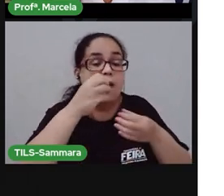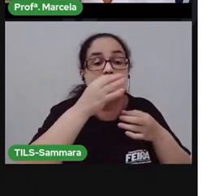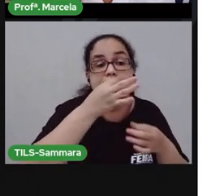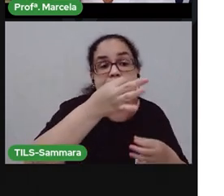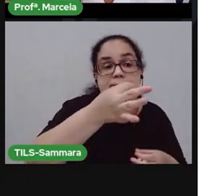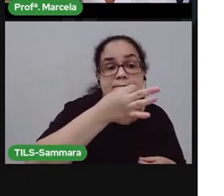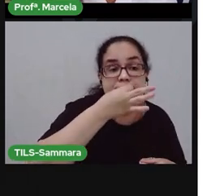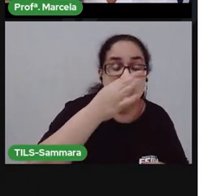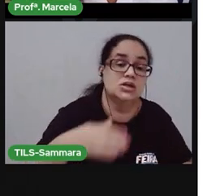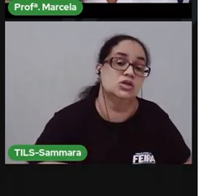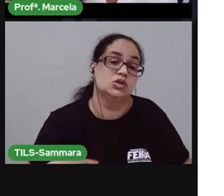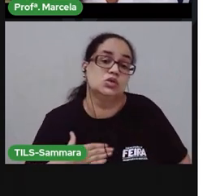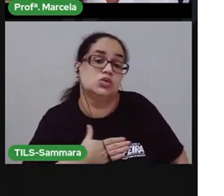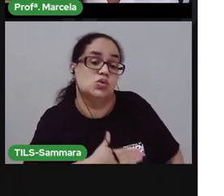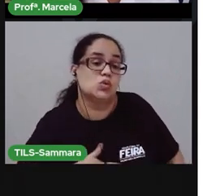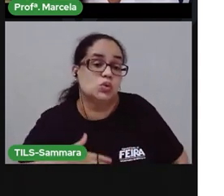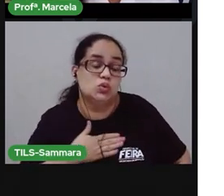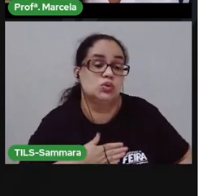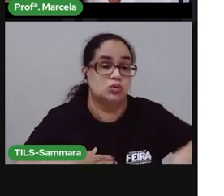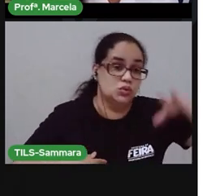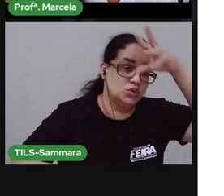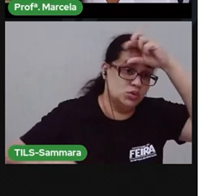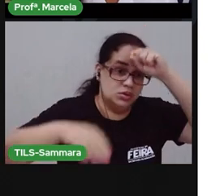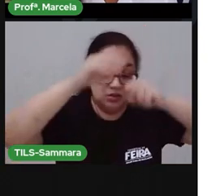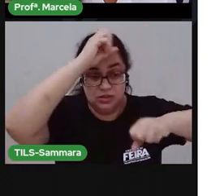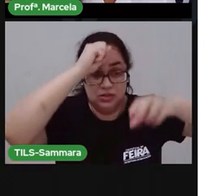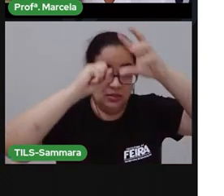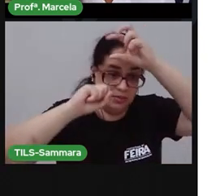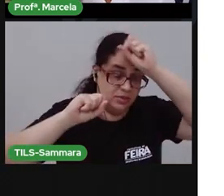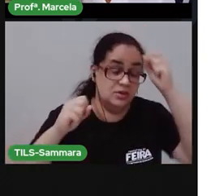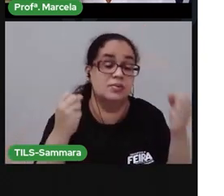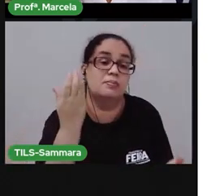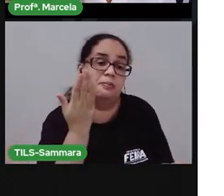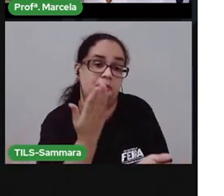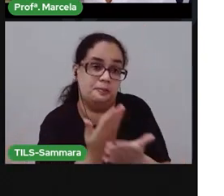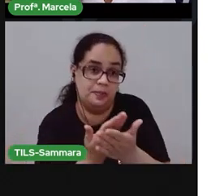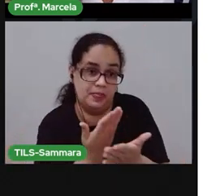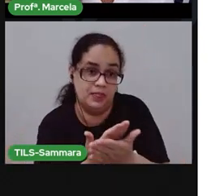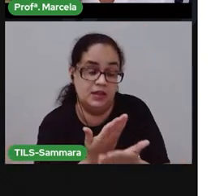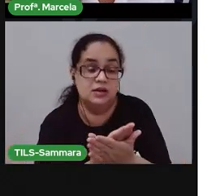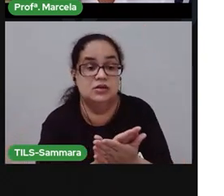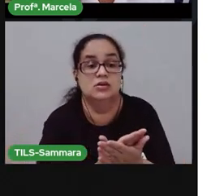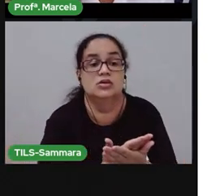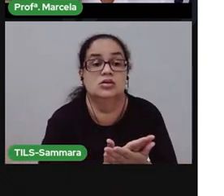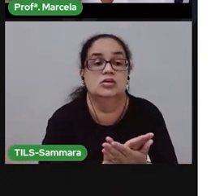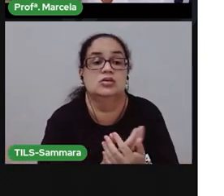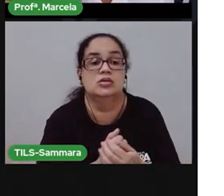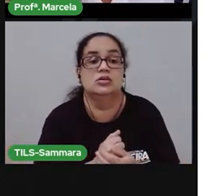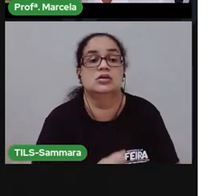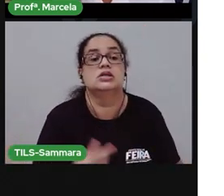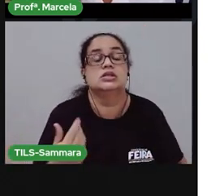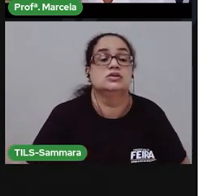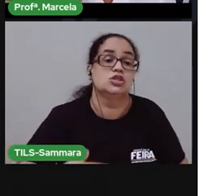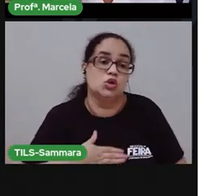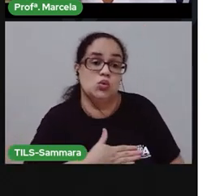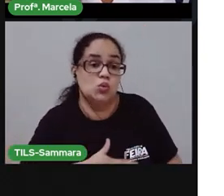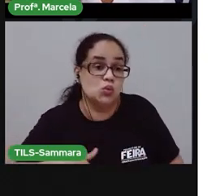se você gostou, se você aprendeu, o que foi que você aprendeu com essa aula. Curte a aula se você gostou.